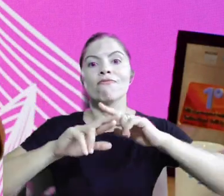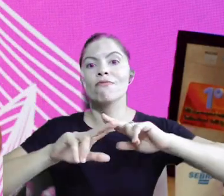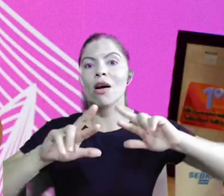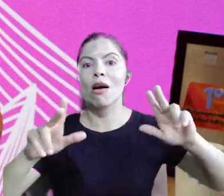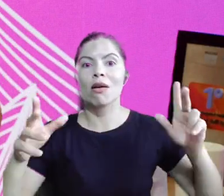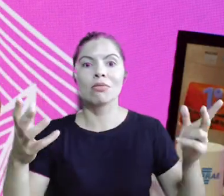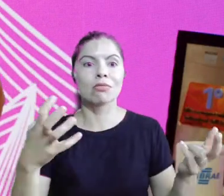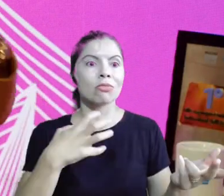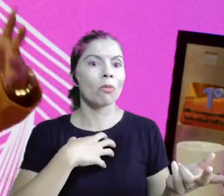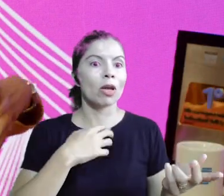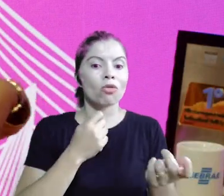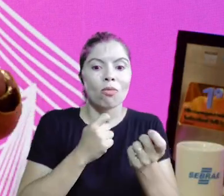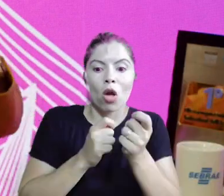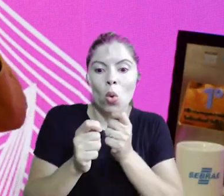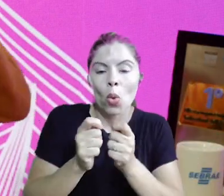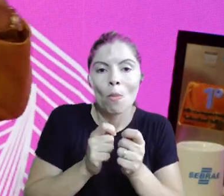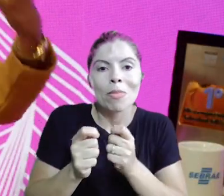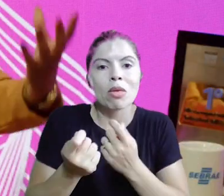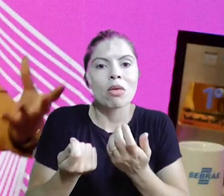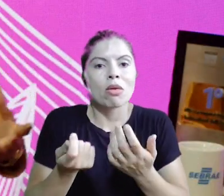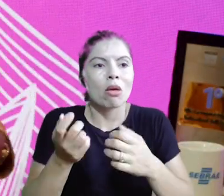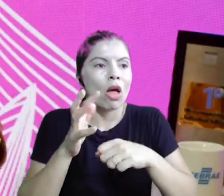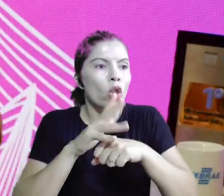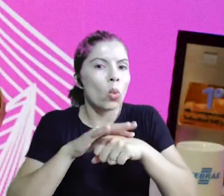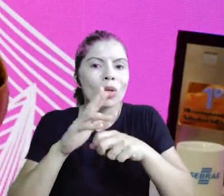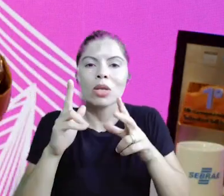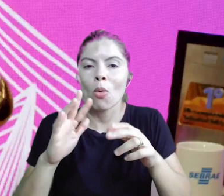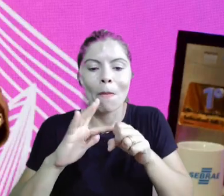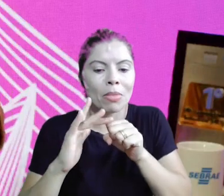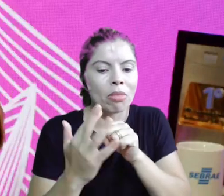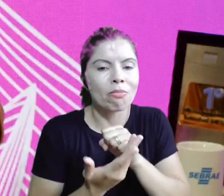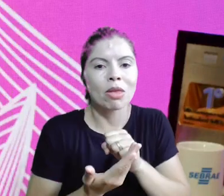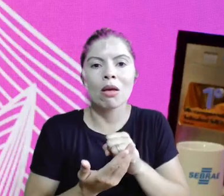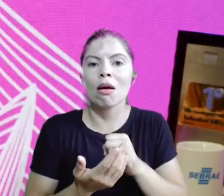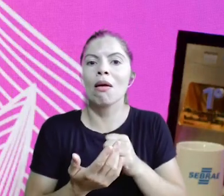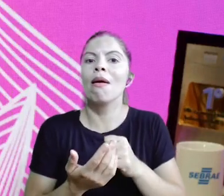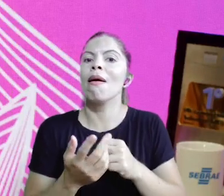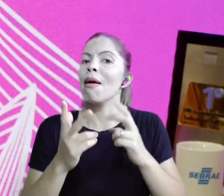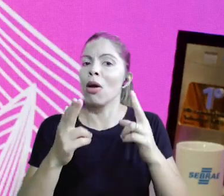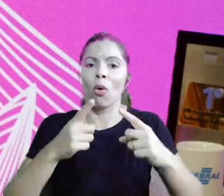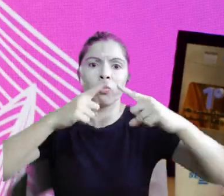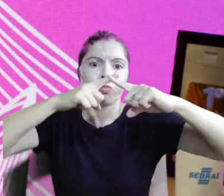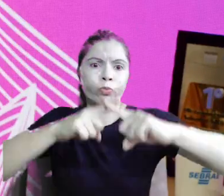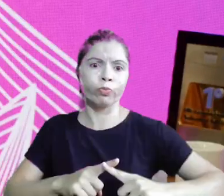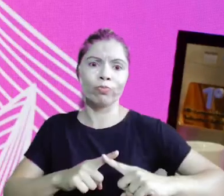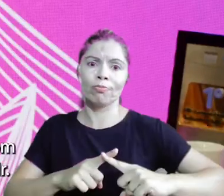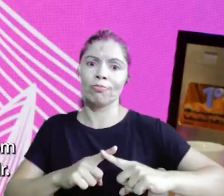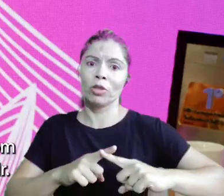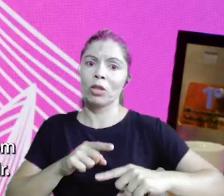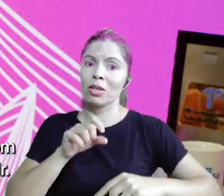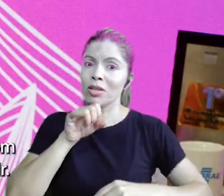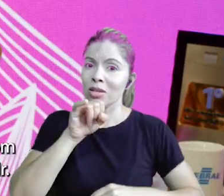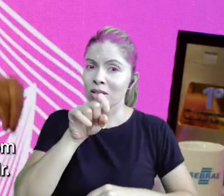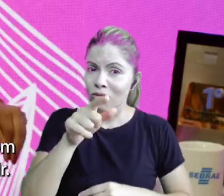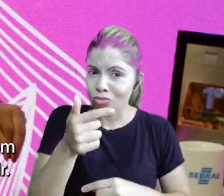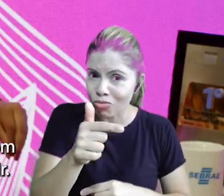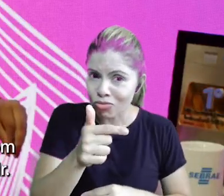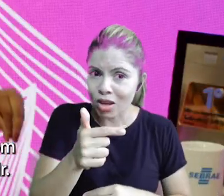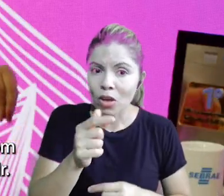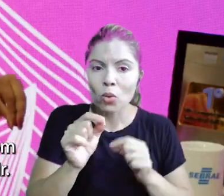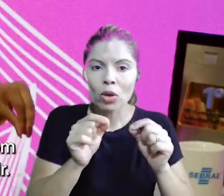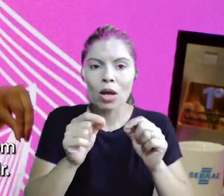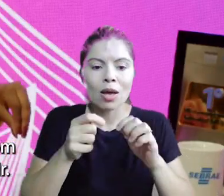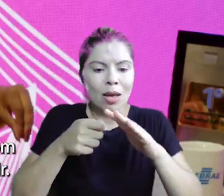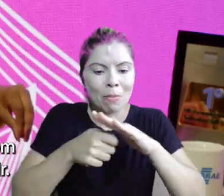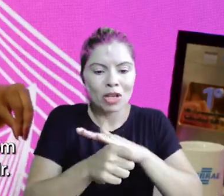obstáculos, momentos, economia, que vão te trazer desafios. E se você não tiver